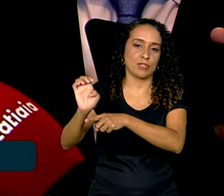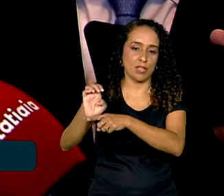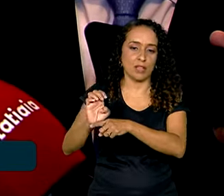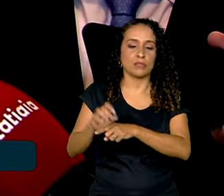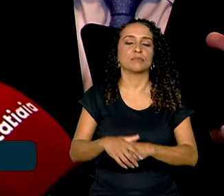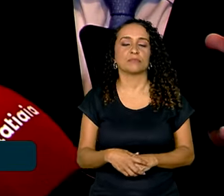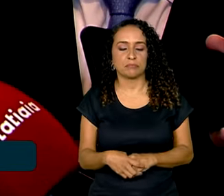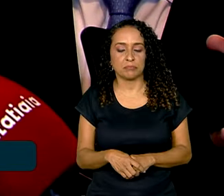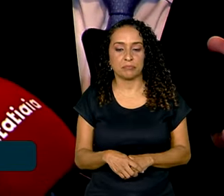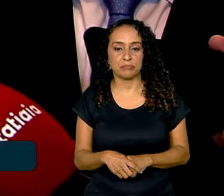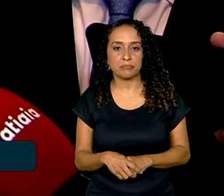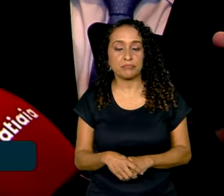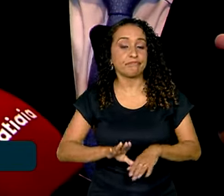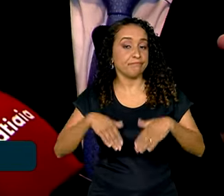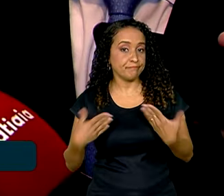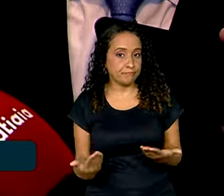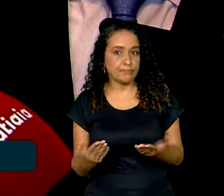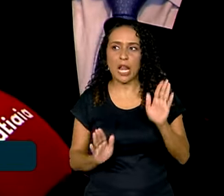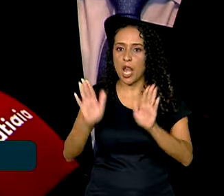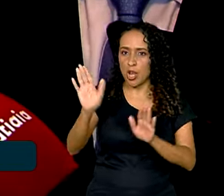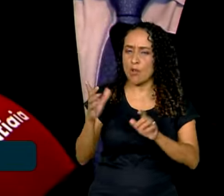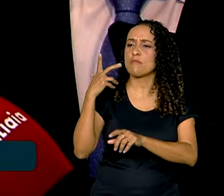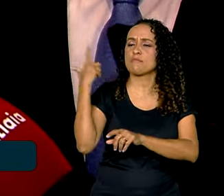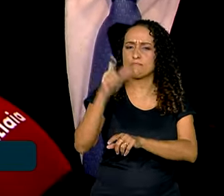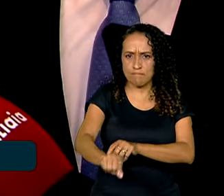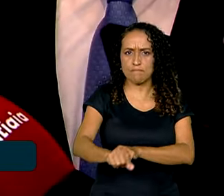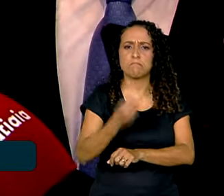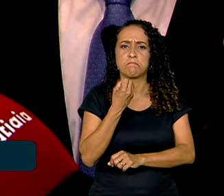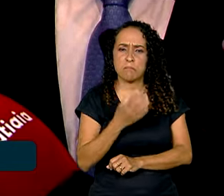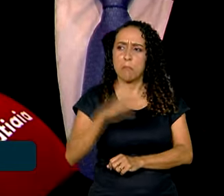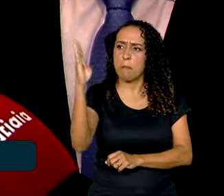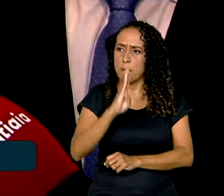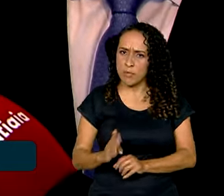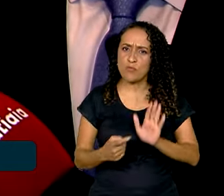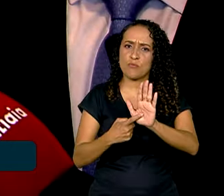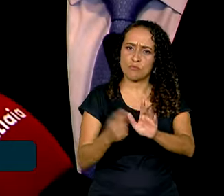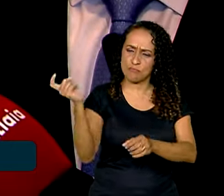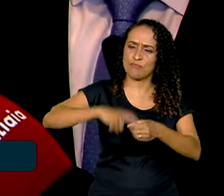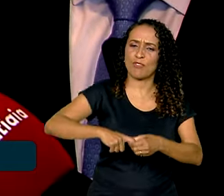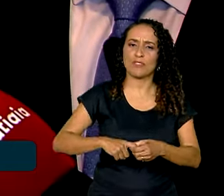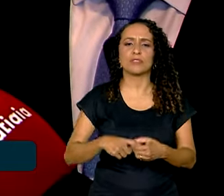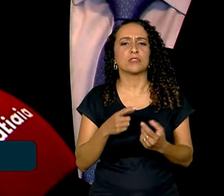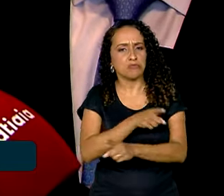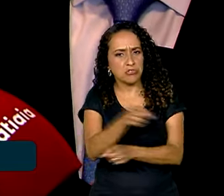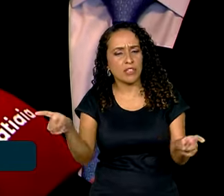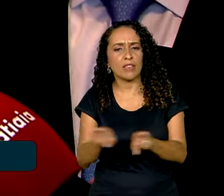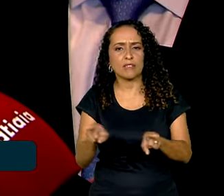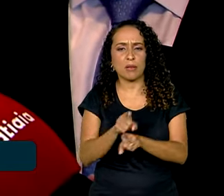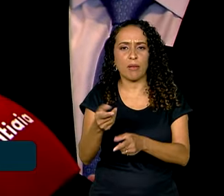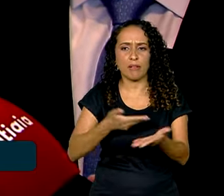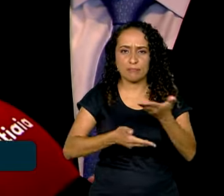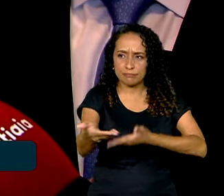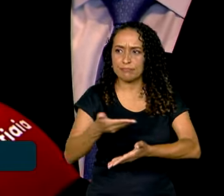semiárido brasileiro. Ou seja, leilões que deram sucesso, o que demonstra que o Brasil voltou. Voltou a dialogar com vocês da imprensa nacional,